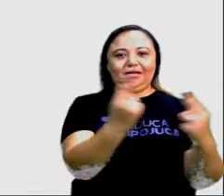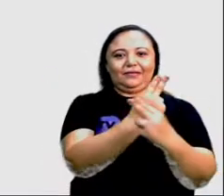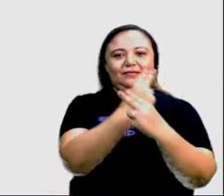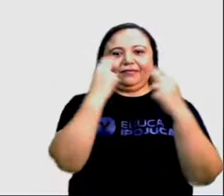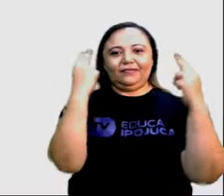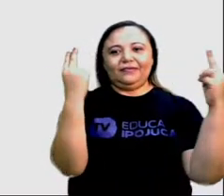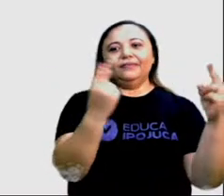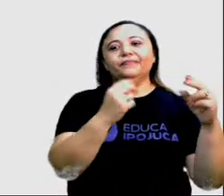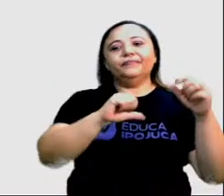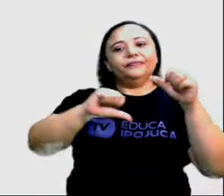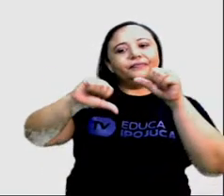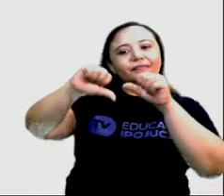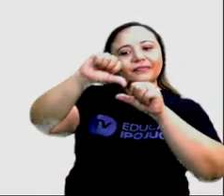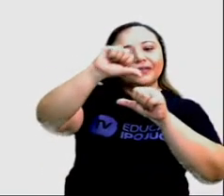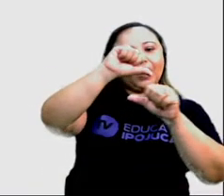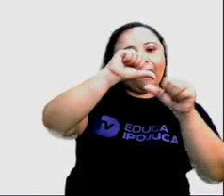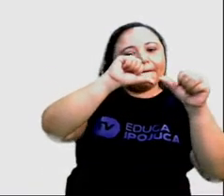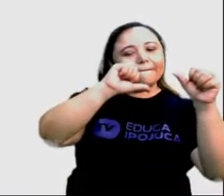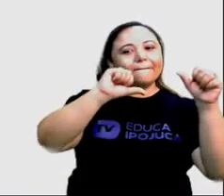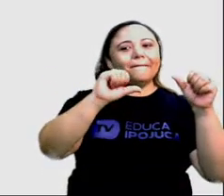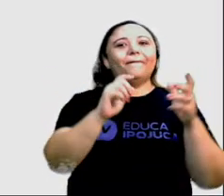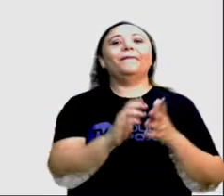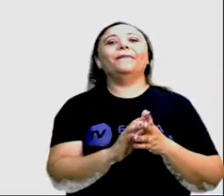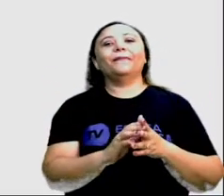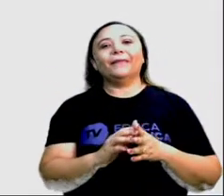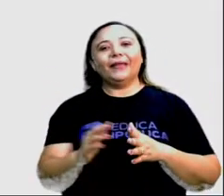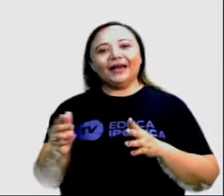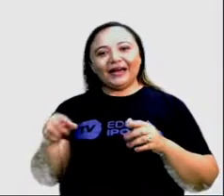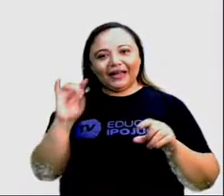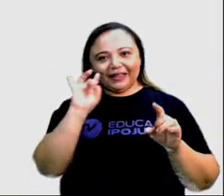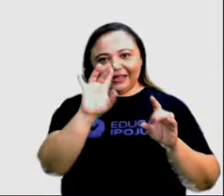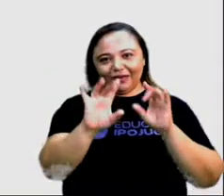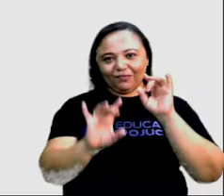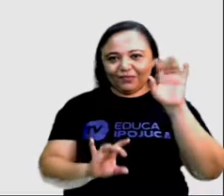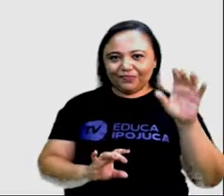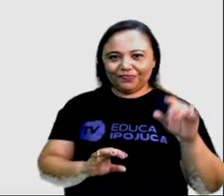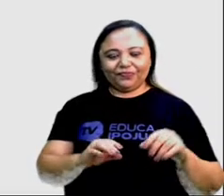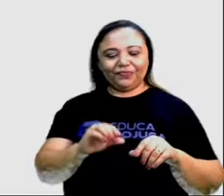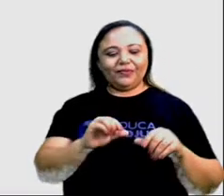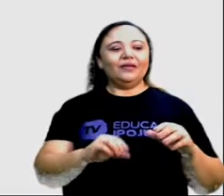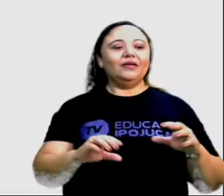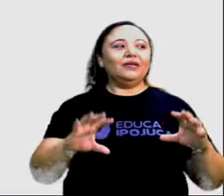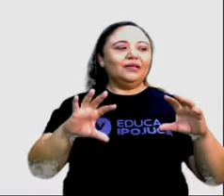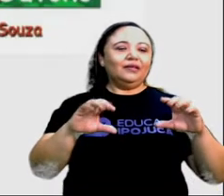ao redor do Sol, essas estações, ela vai mudando, ela vai se